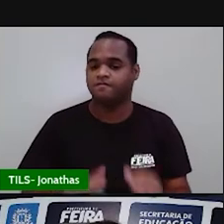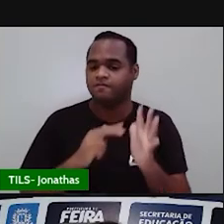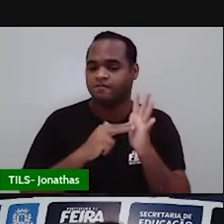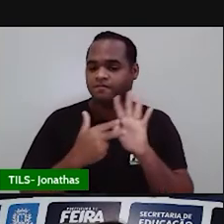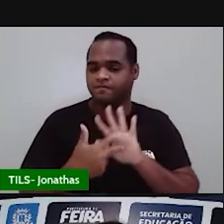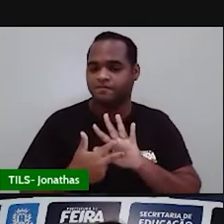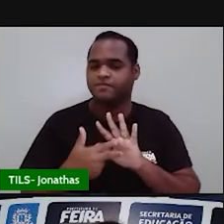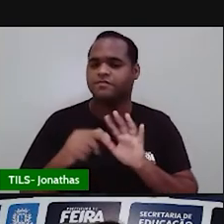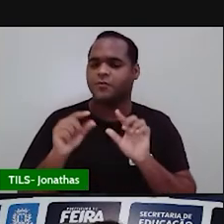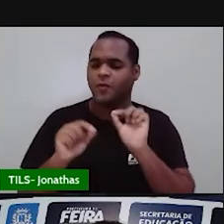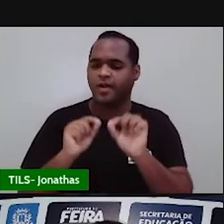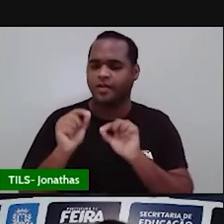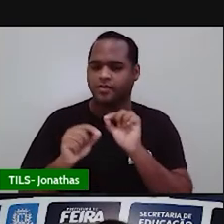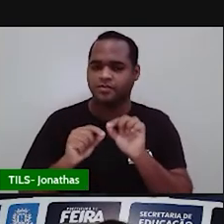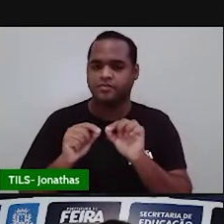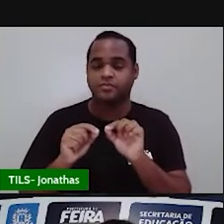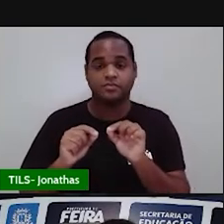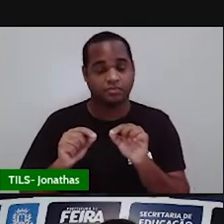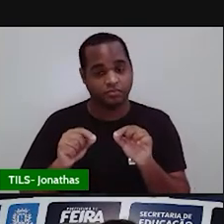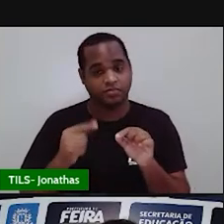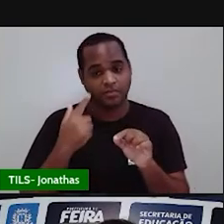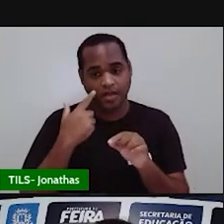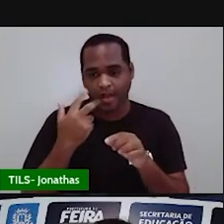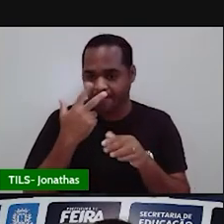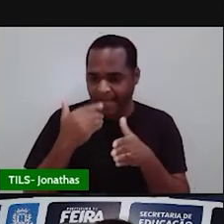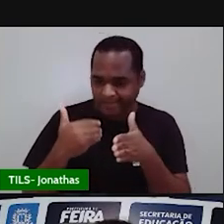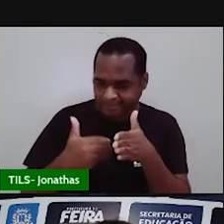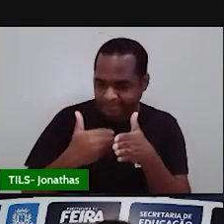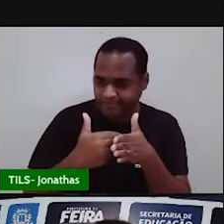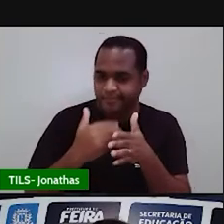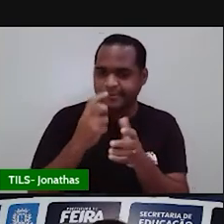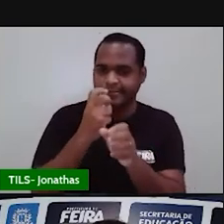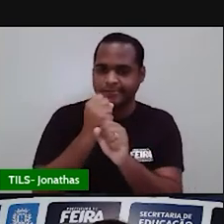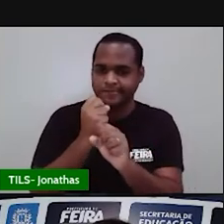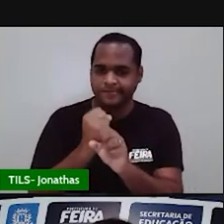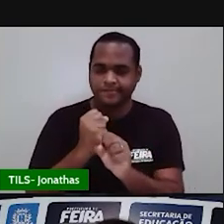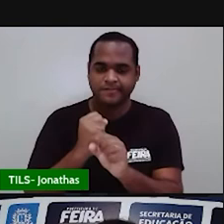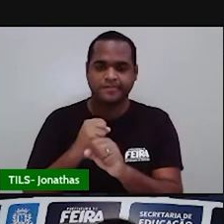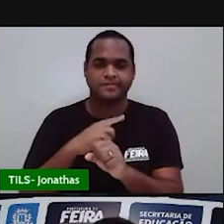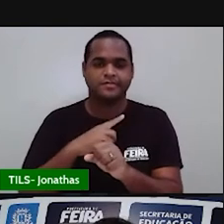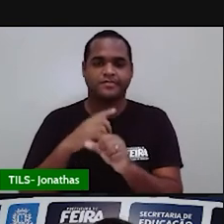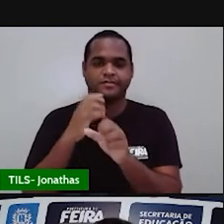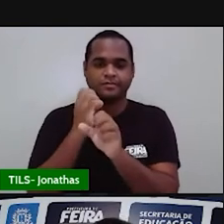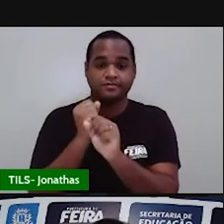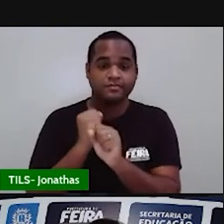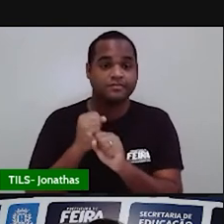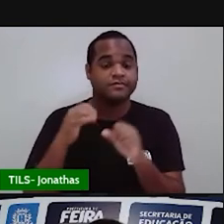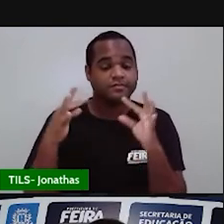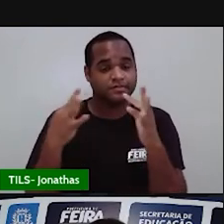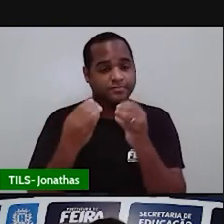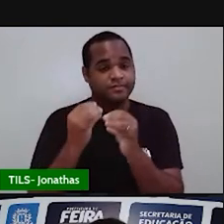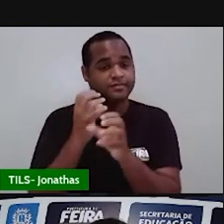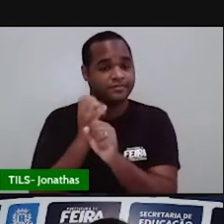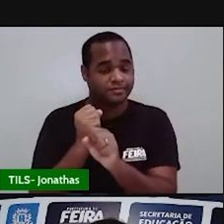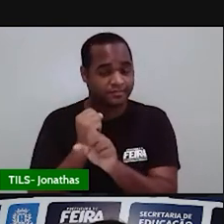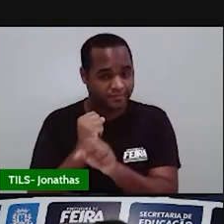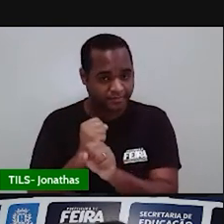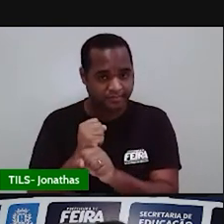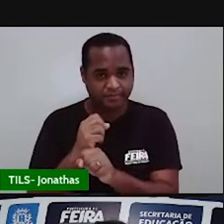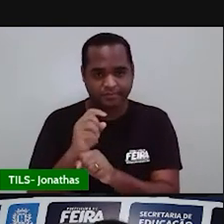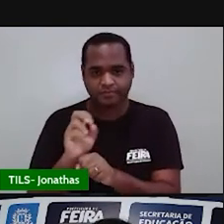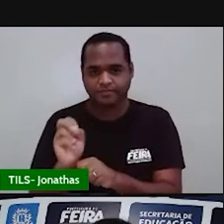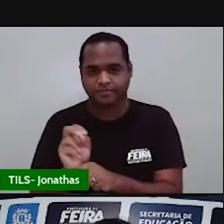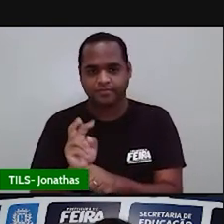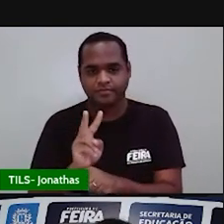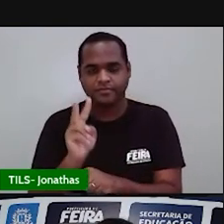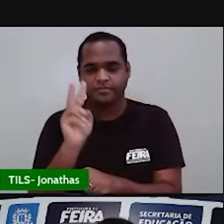aritmética tem? Ela vai aproximar um valor total, ela vai pegar um valor total e vai aproximar para um valor